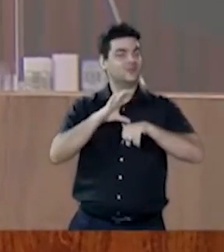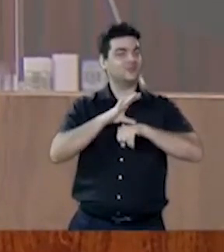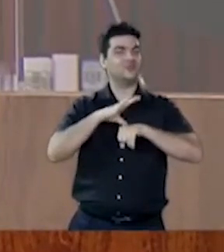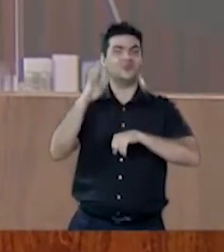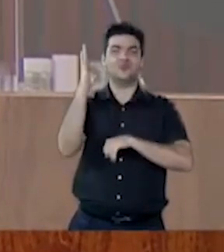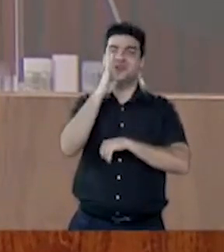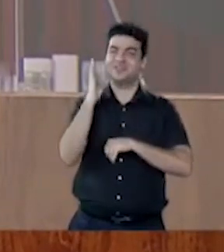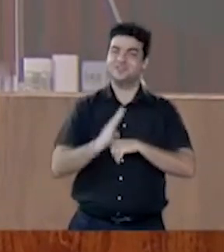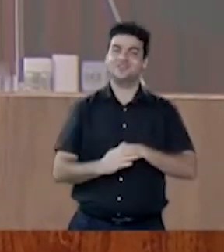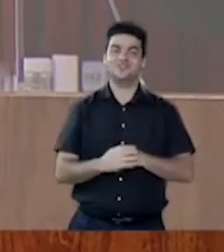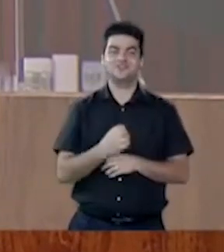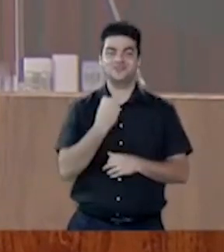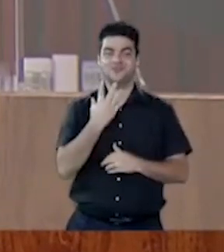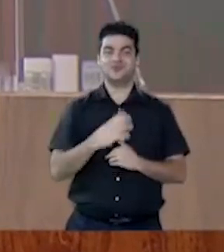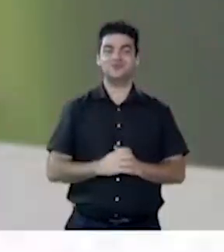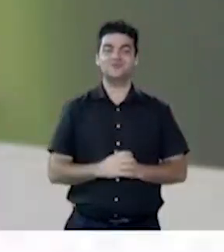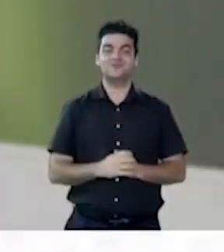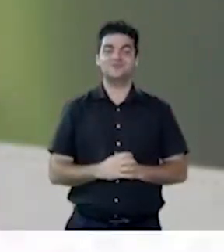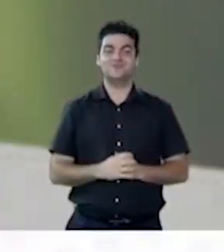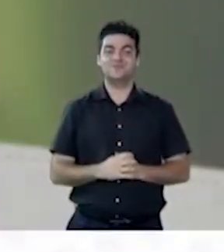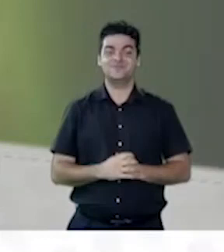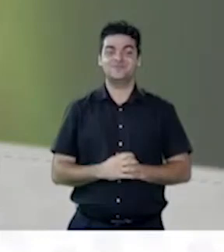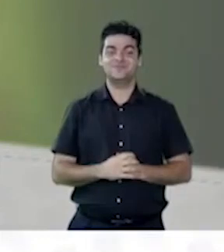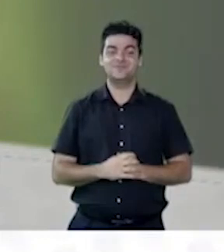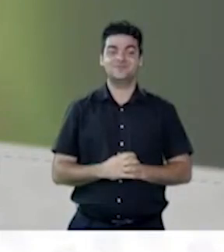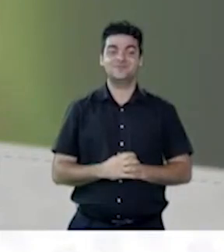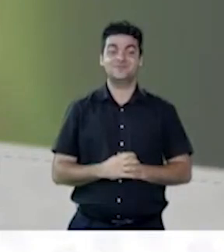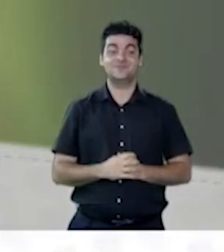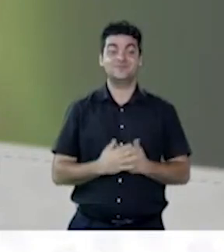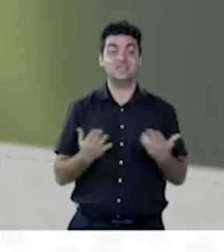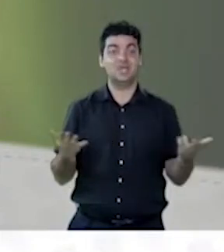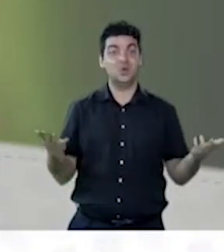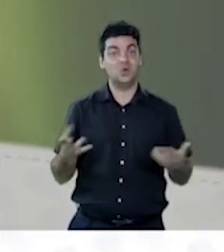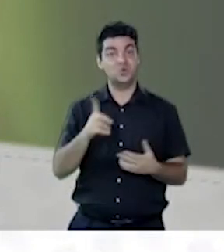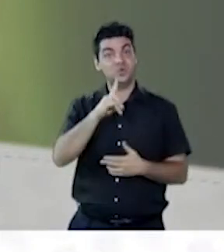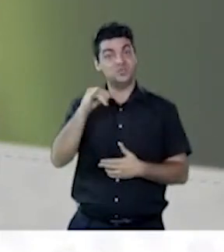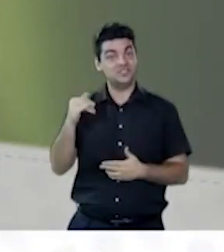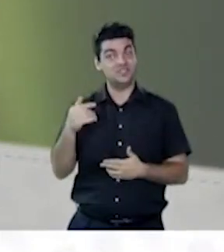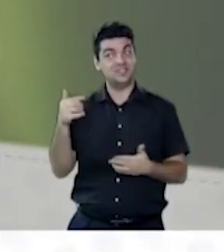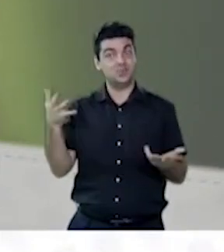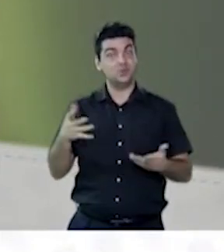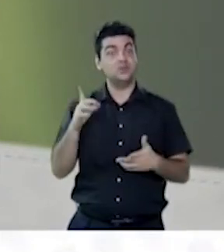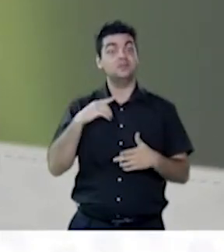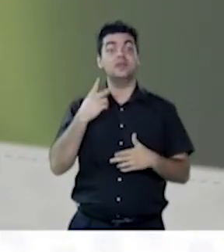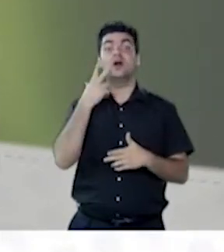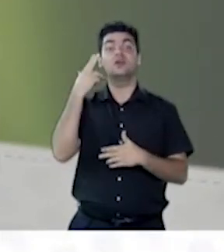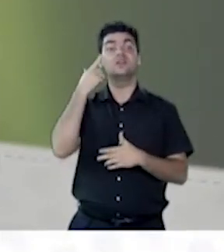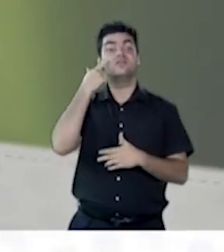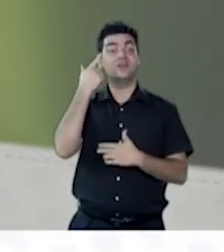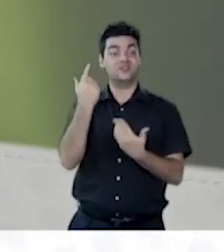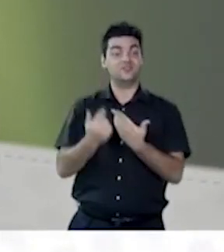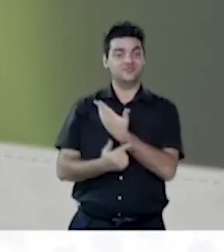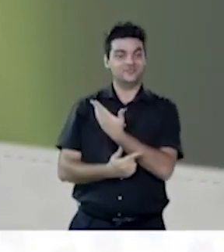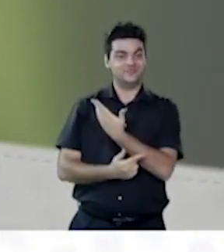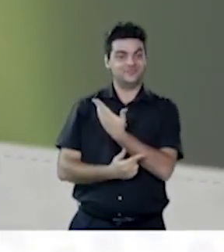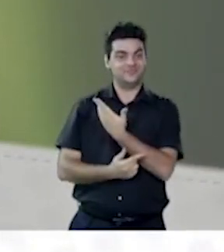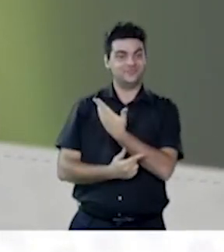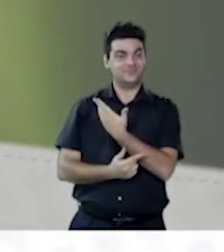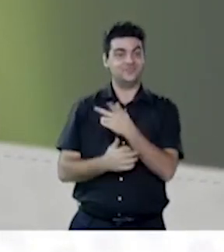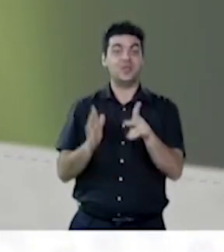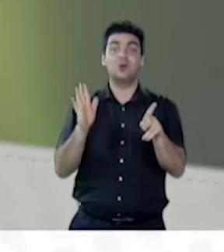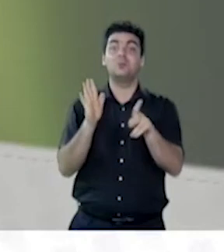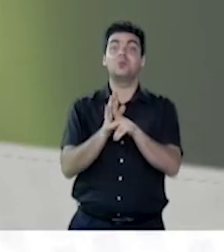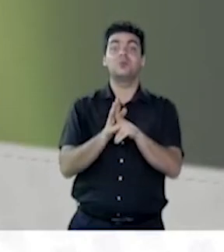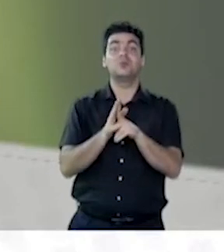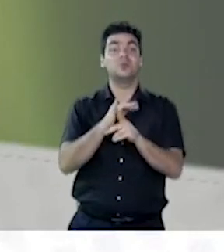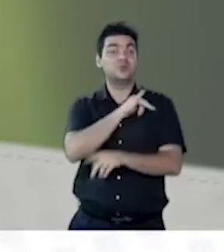Constituição Brasileira e em celebração a essa data, o Cristo Redentor está sendo iluminado no Rio de